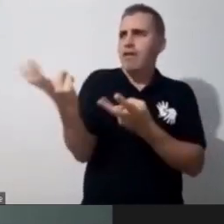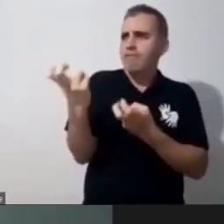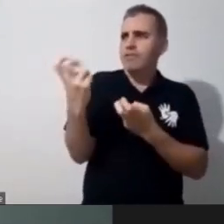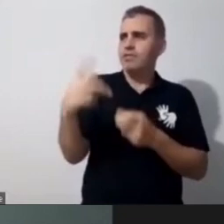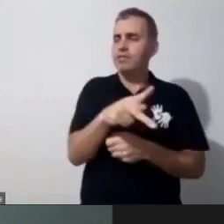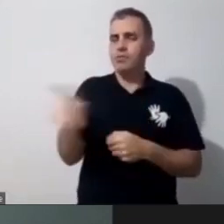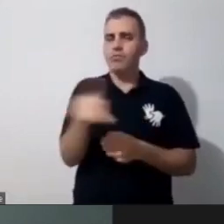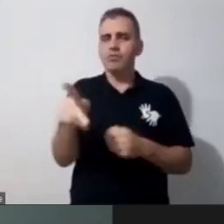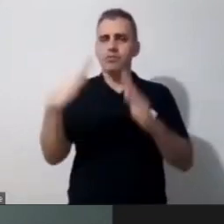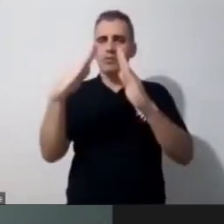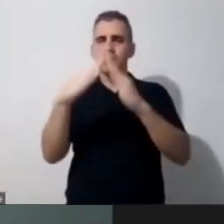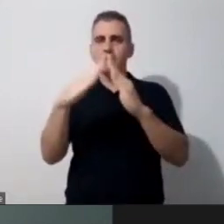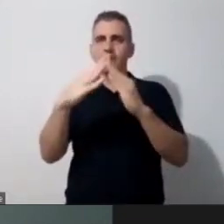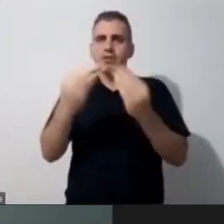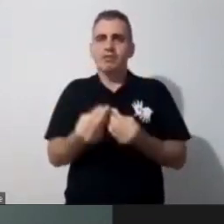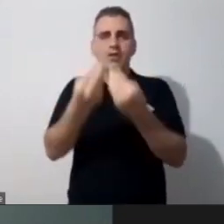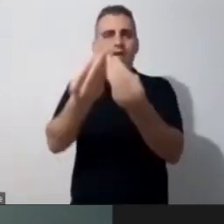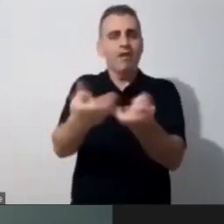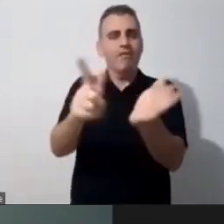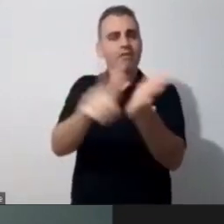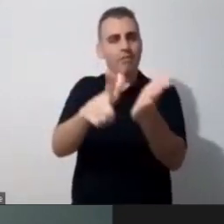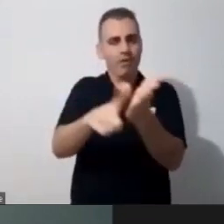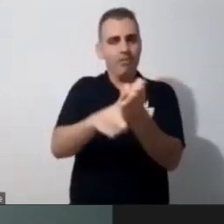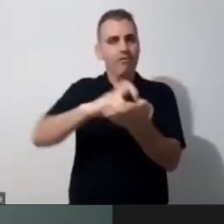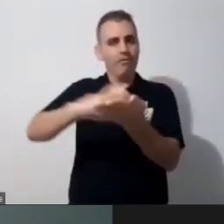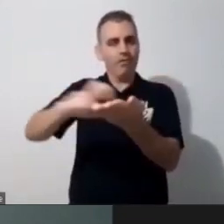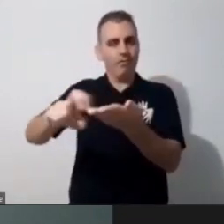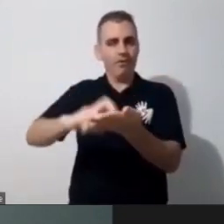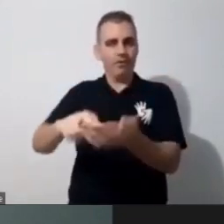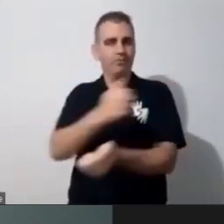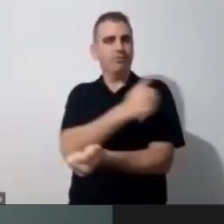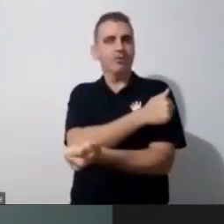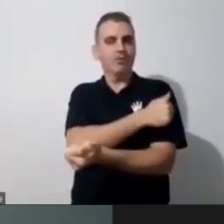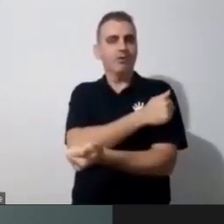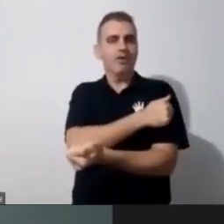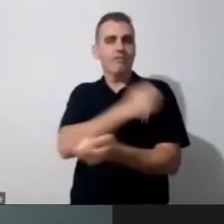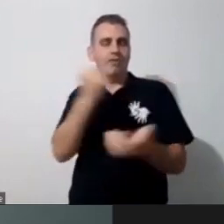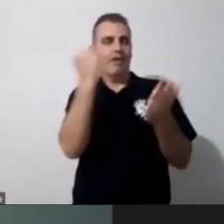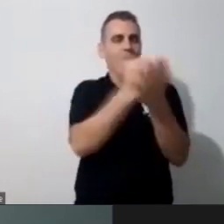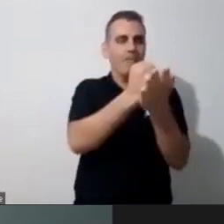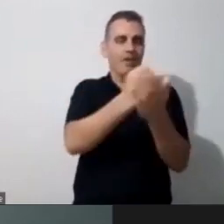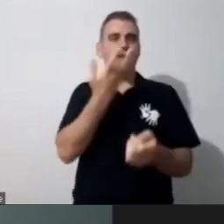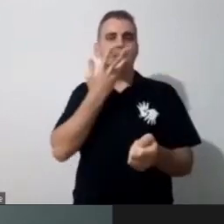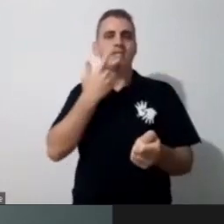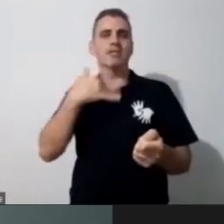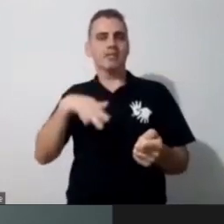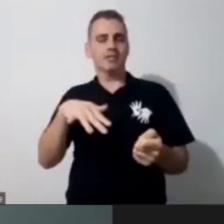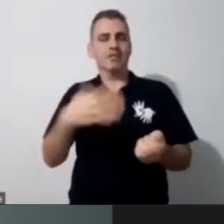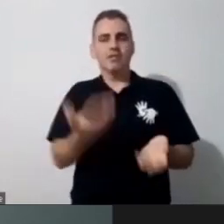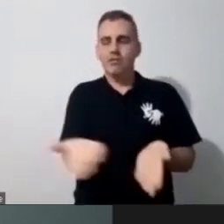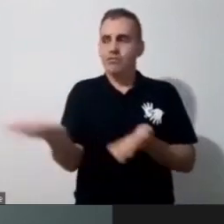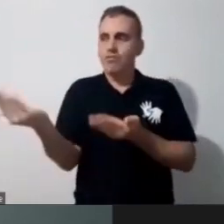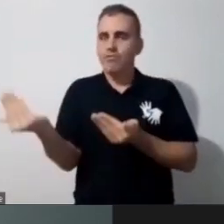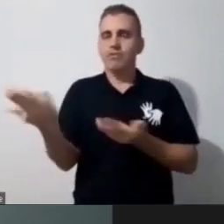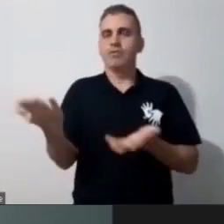na casa, é algo que fica, fica marcado para aquela criança esse convite, né, então, ele não